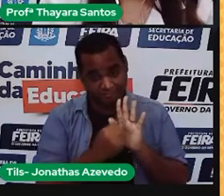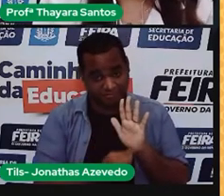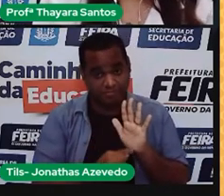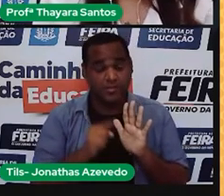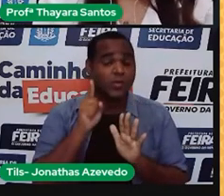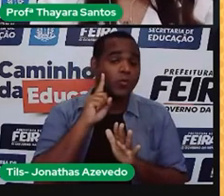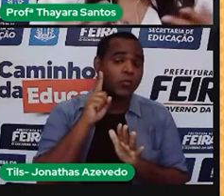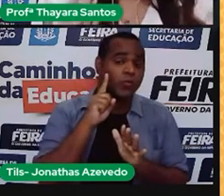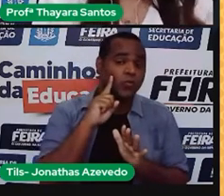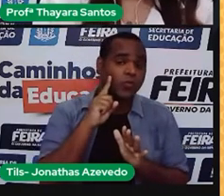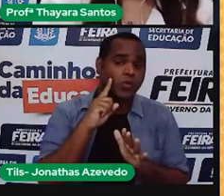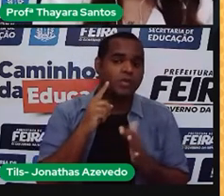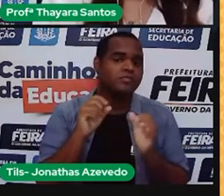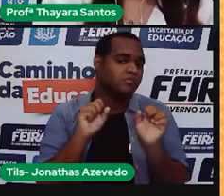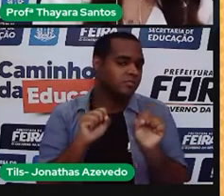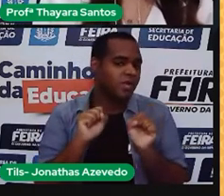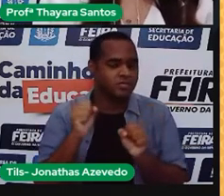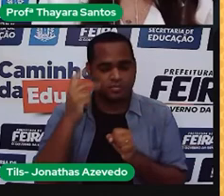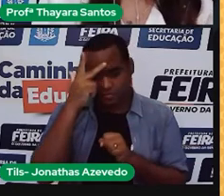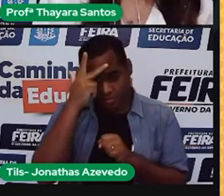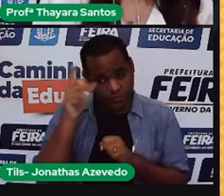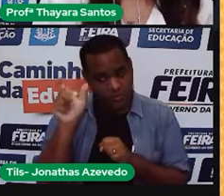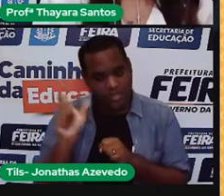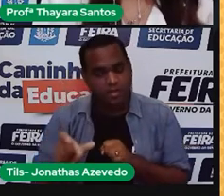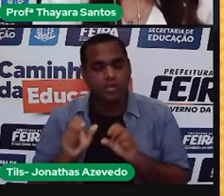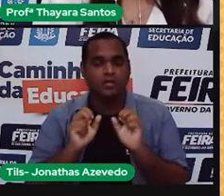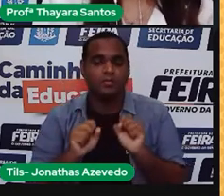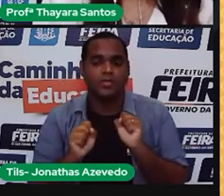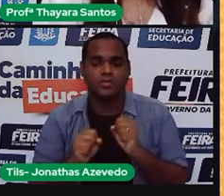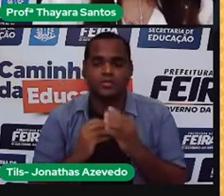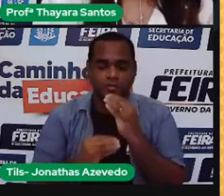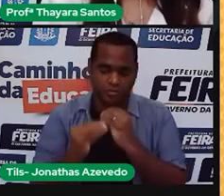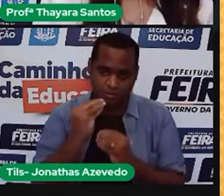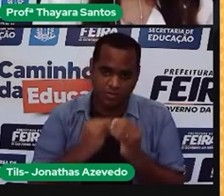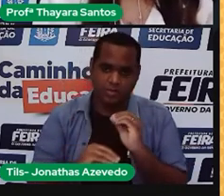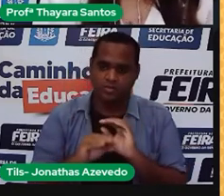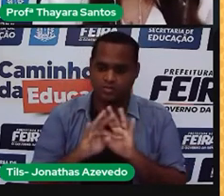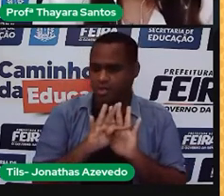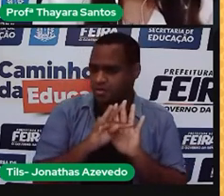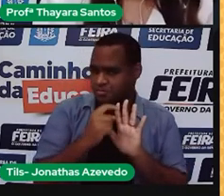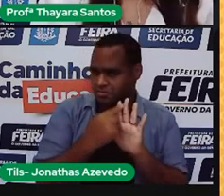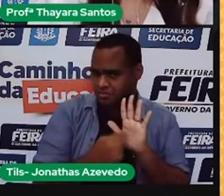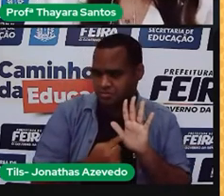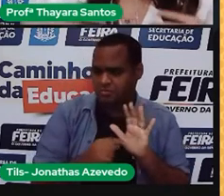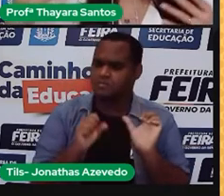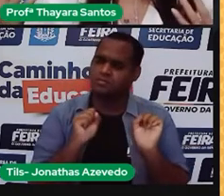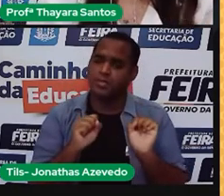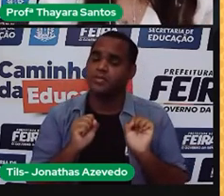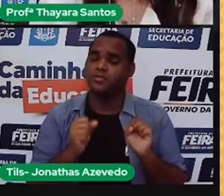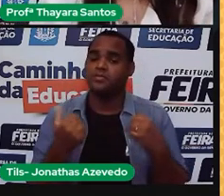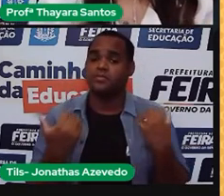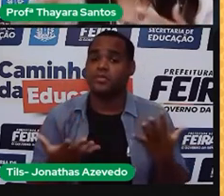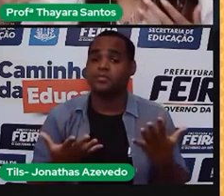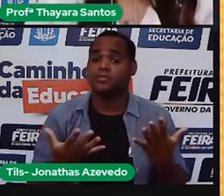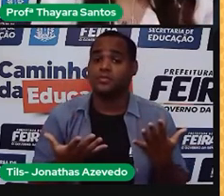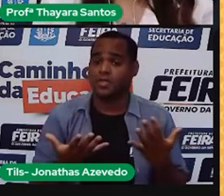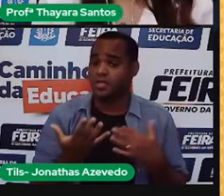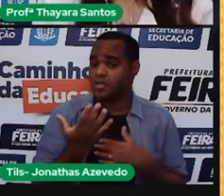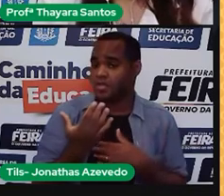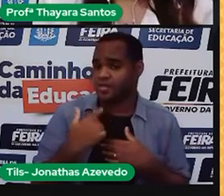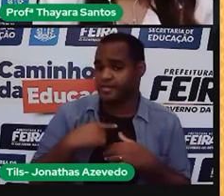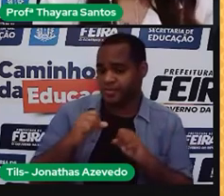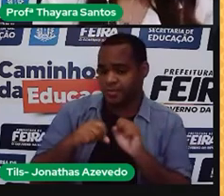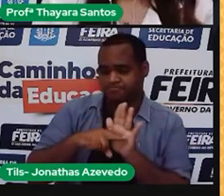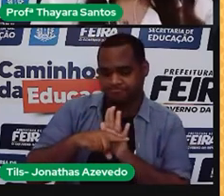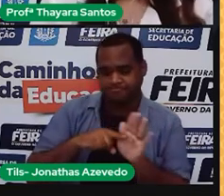o seu dia a dia. Então, pode ser que isso seja por causa do consumo de produtos transgênicos? Pode. E muito ainda tem para ser